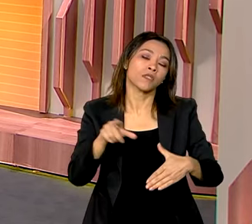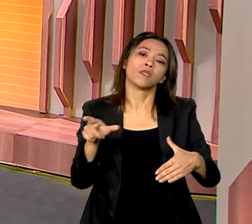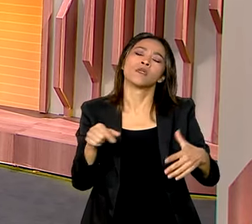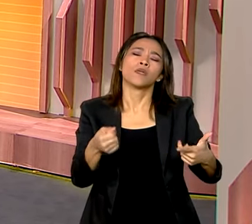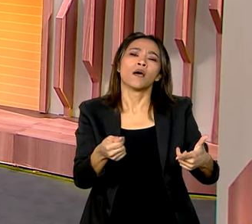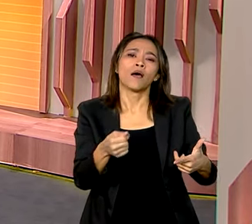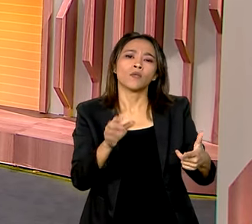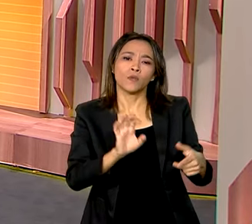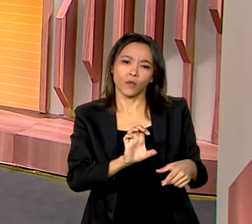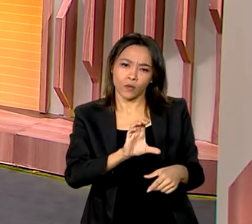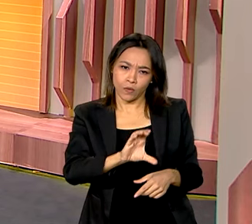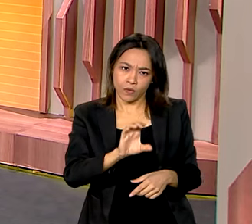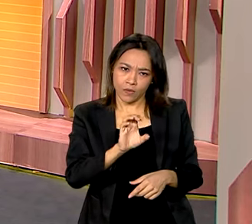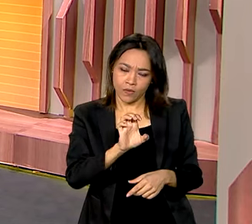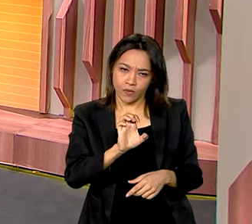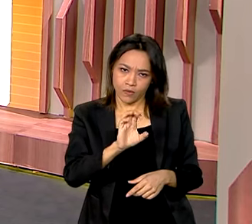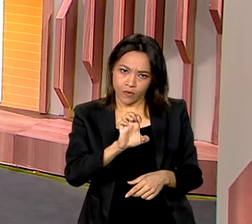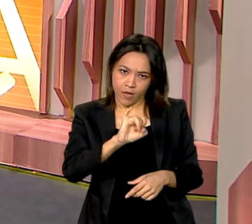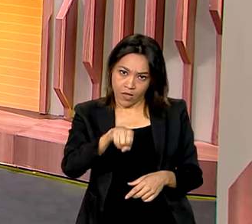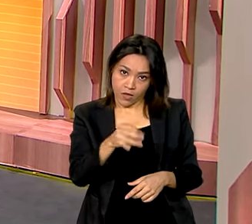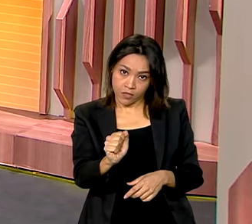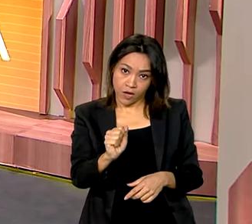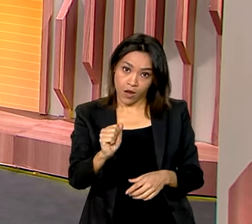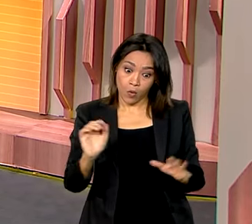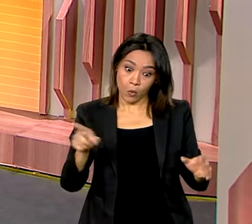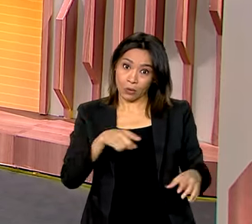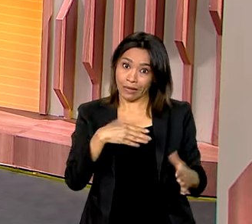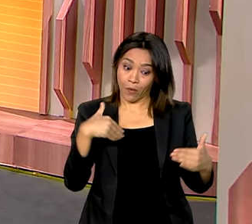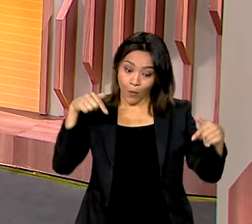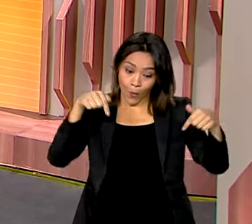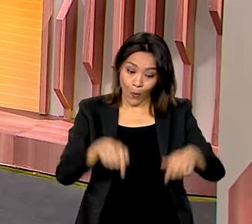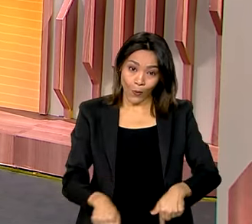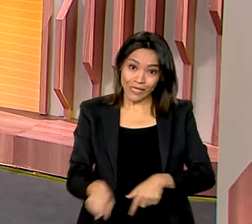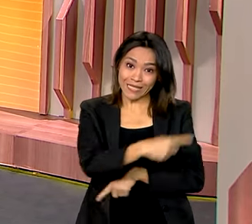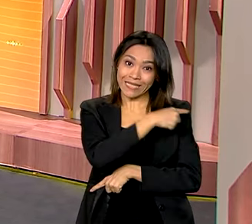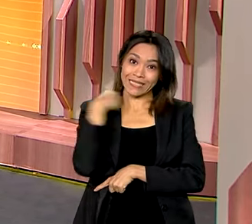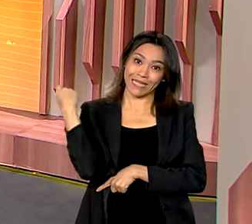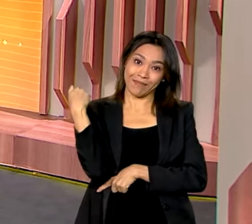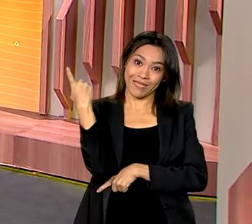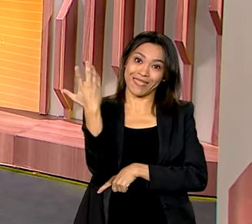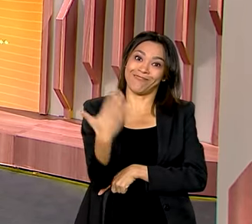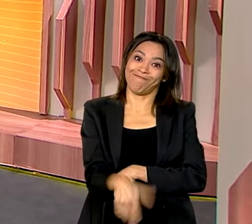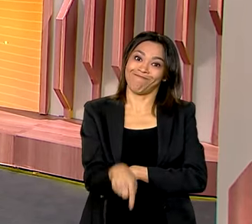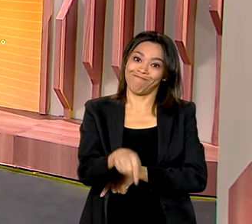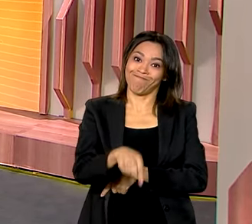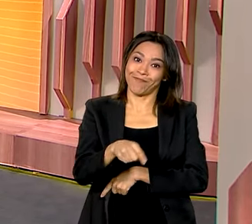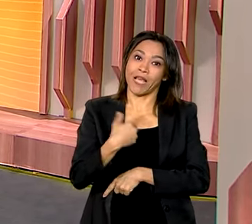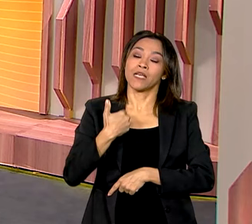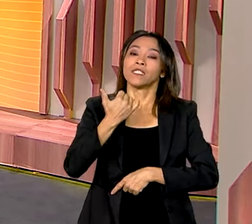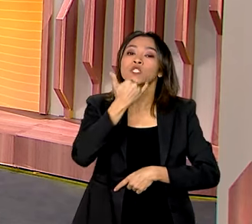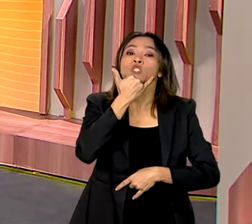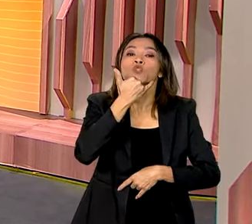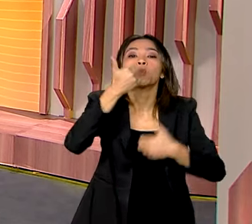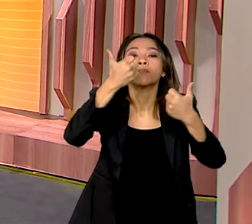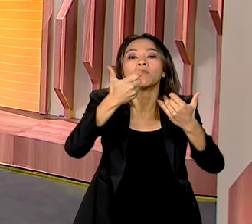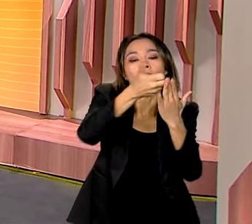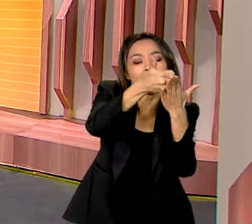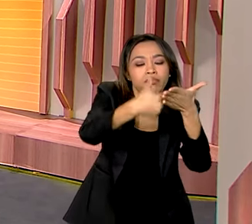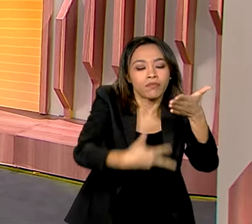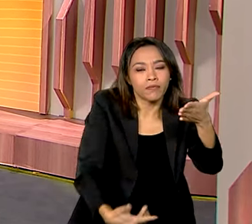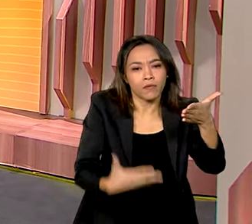prazo termina hoje. O procedimento é obrigatório para quem quer fazer o Enseja este ano. Para acessar a página do participante,